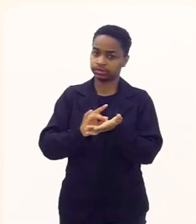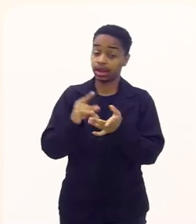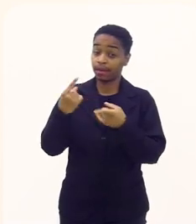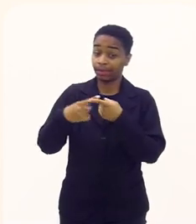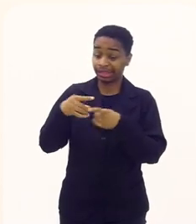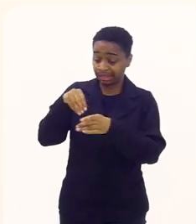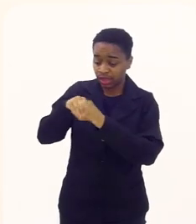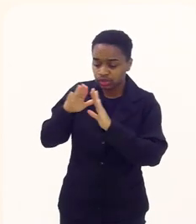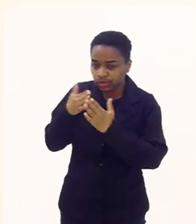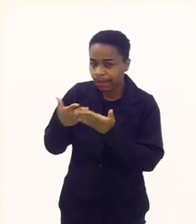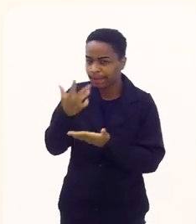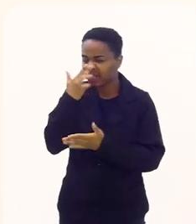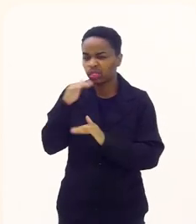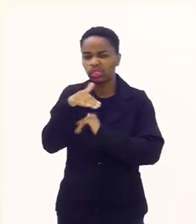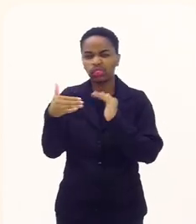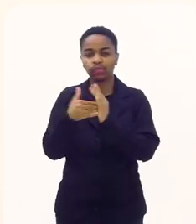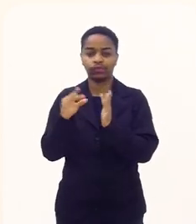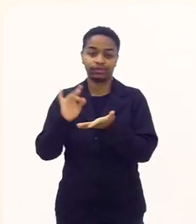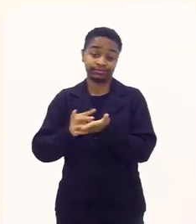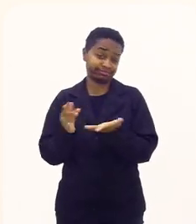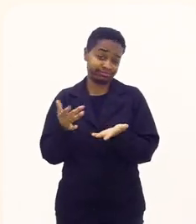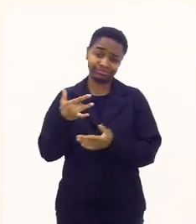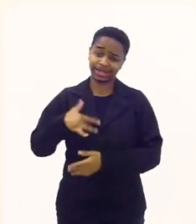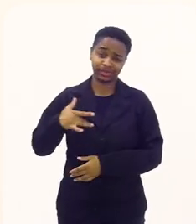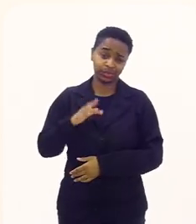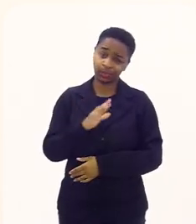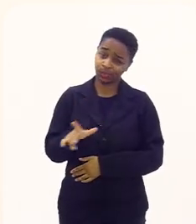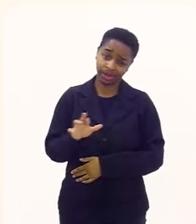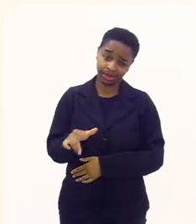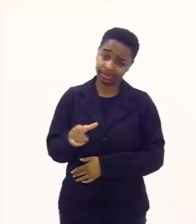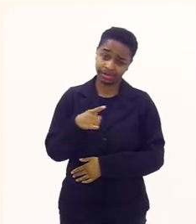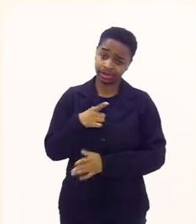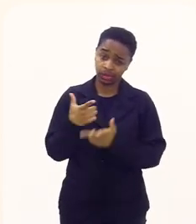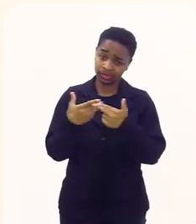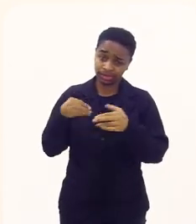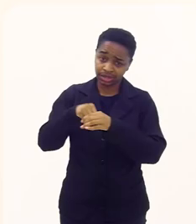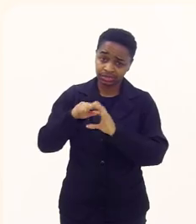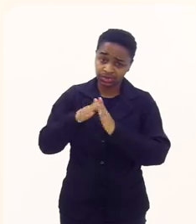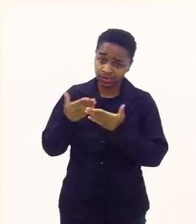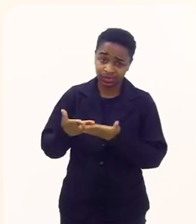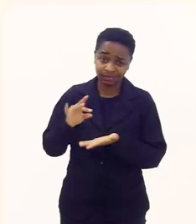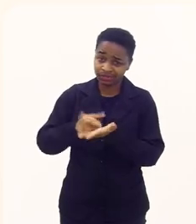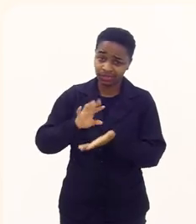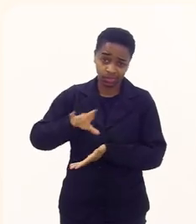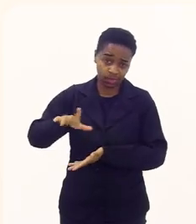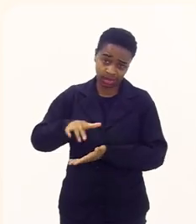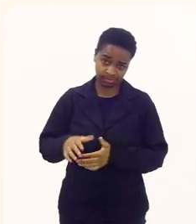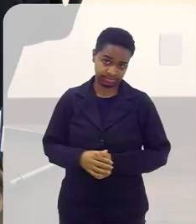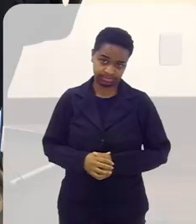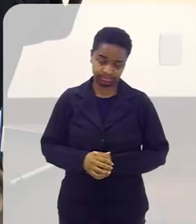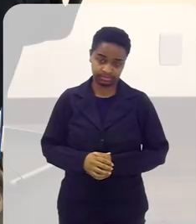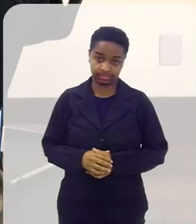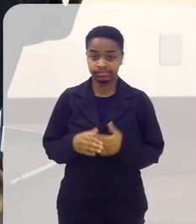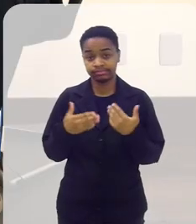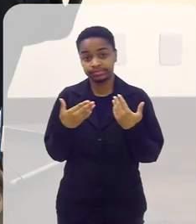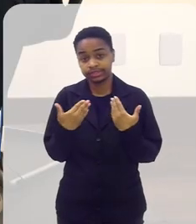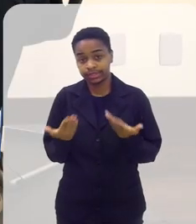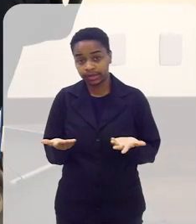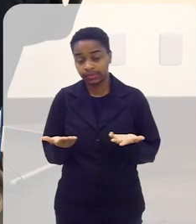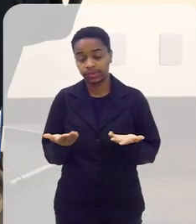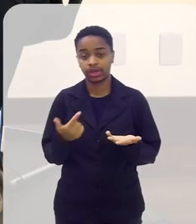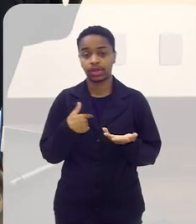é verdade porque tudo que foi na escola é verdade coitado deles que não é tem muita coisa que está lá que não é verdade